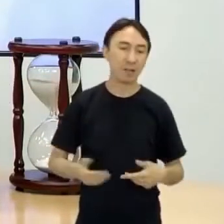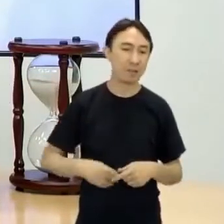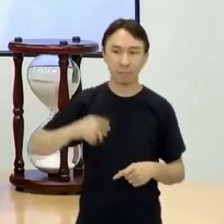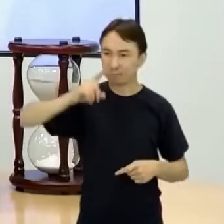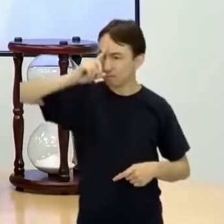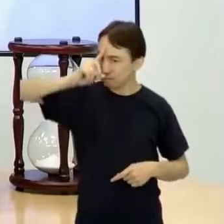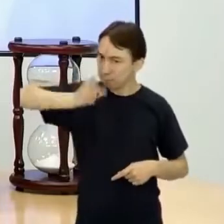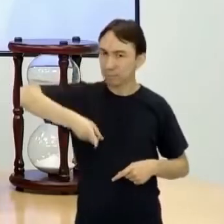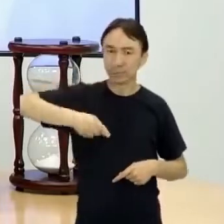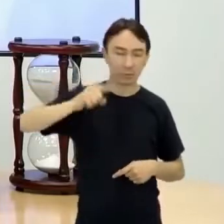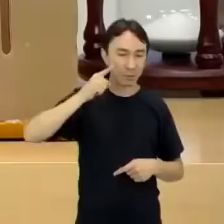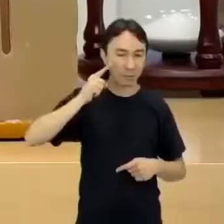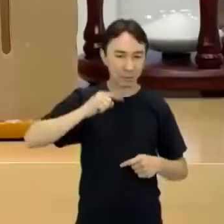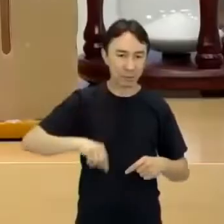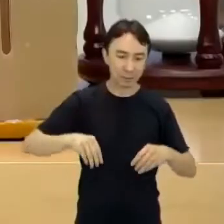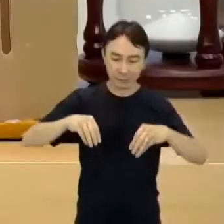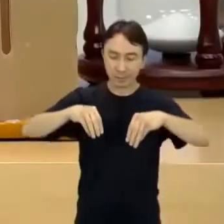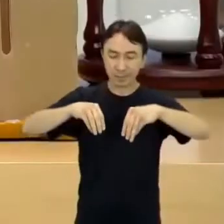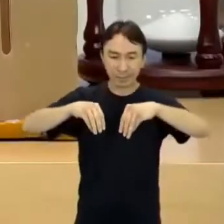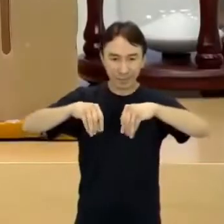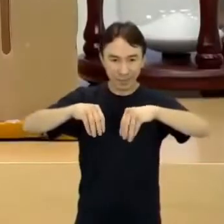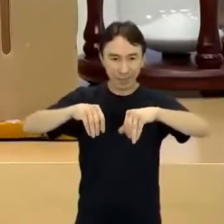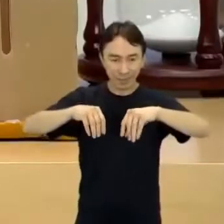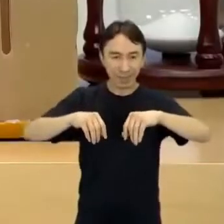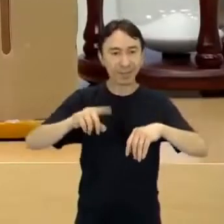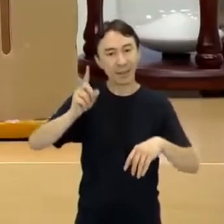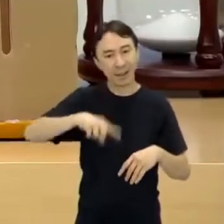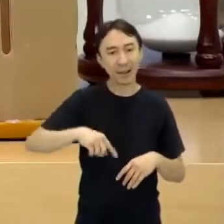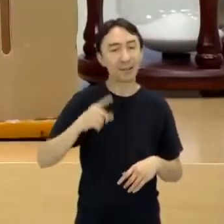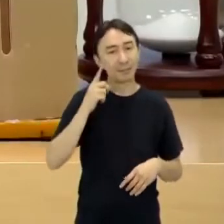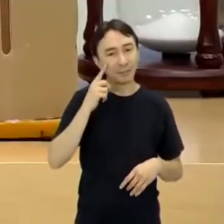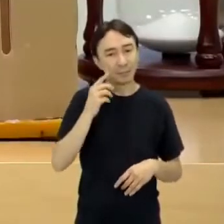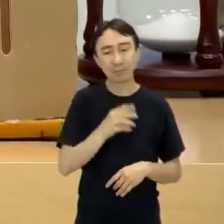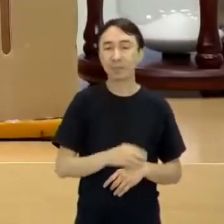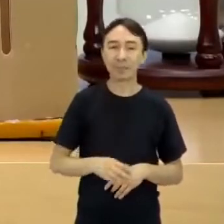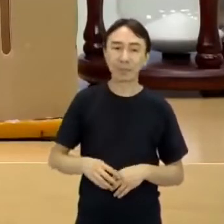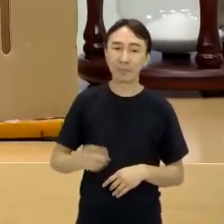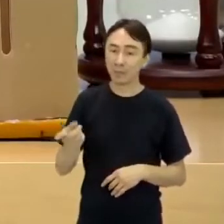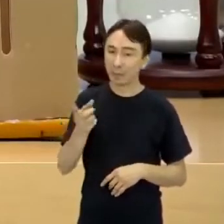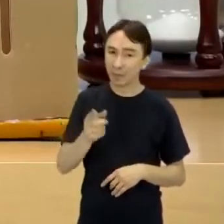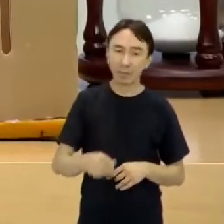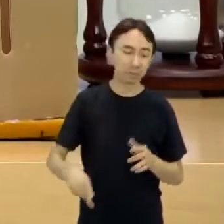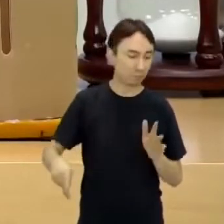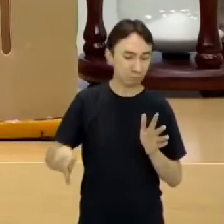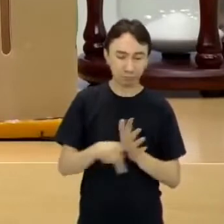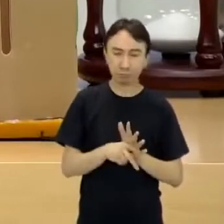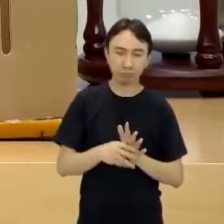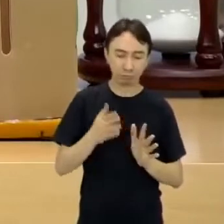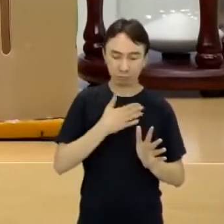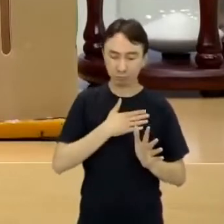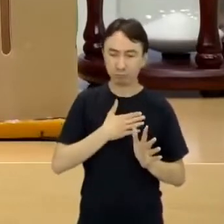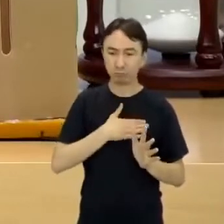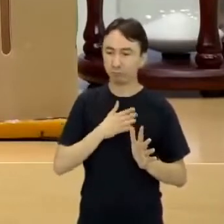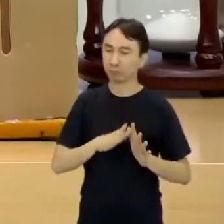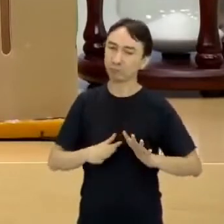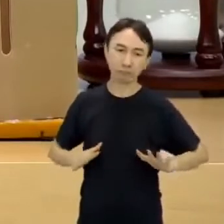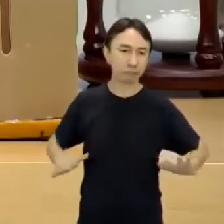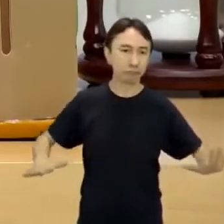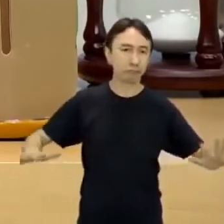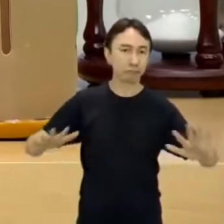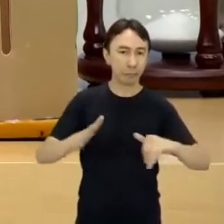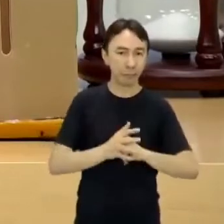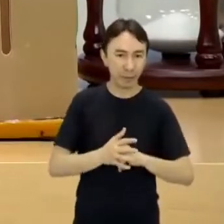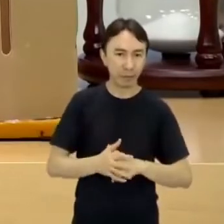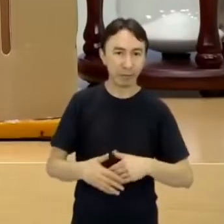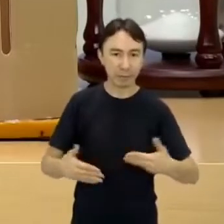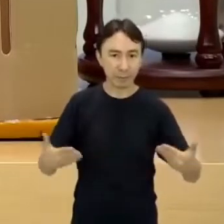Aqui, ele se torna o senhor feudal, dono de tudo, certo? E os servos estão aqui só